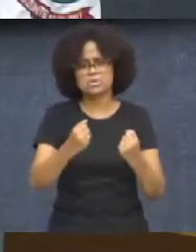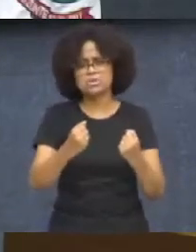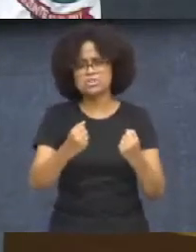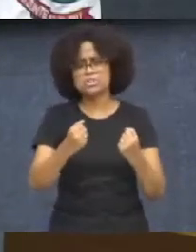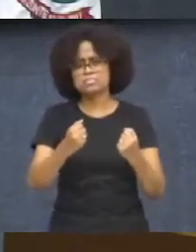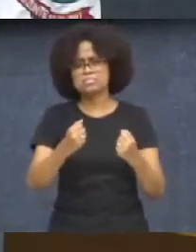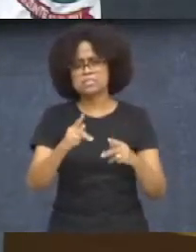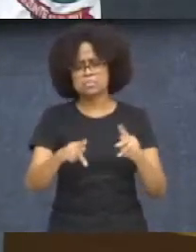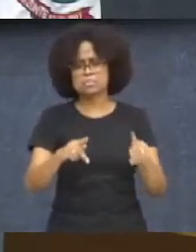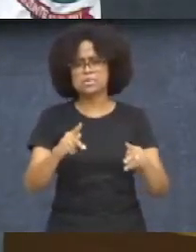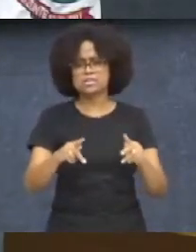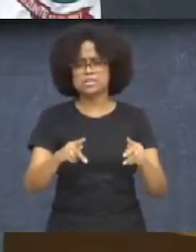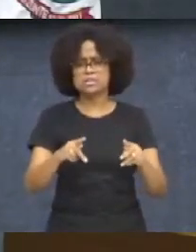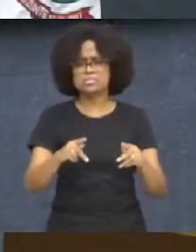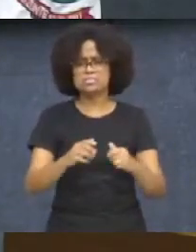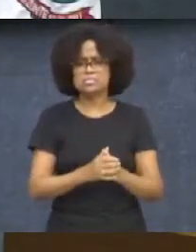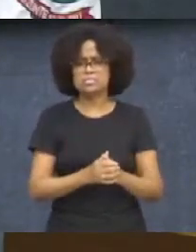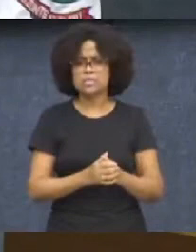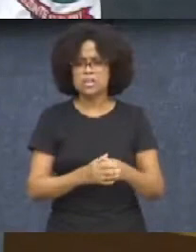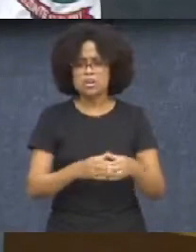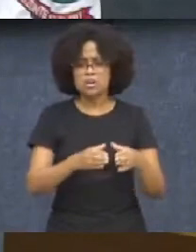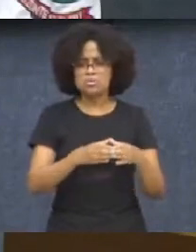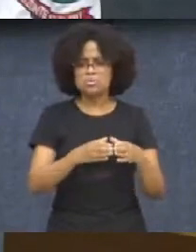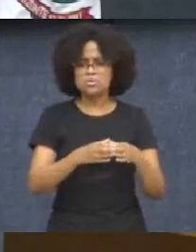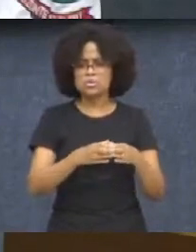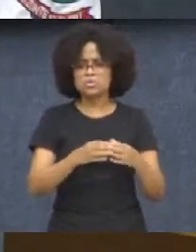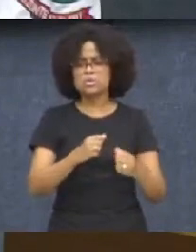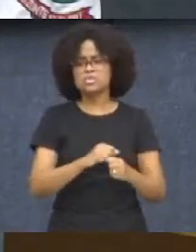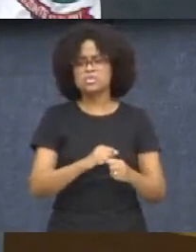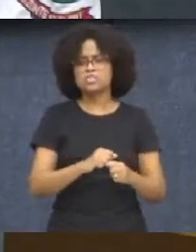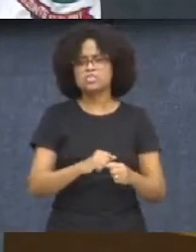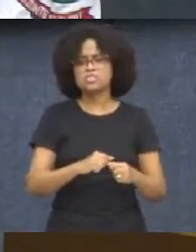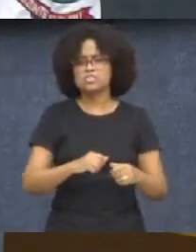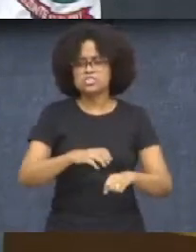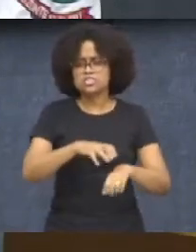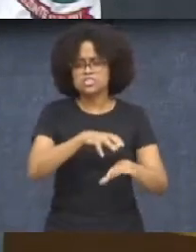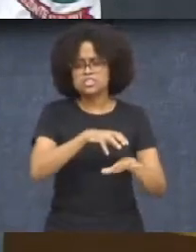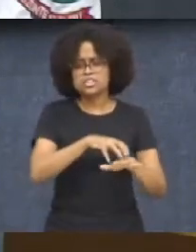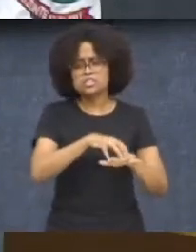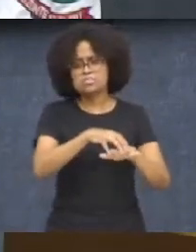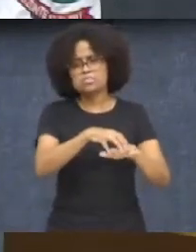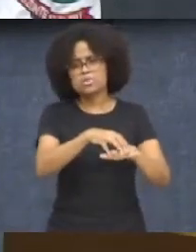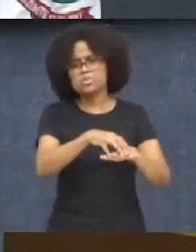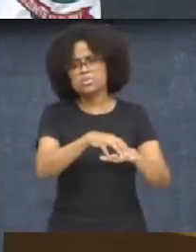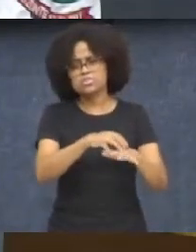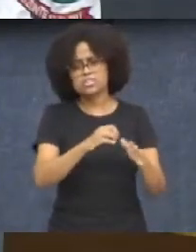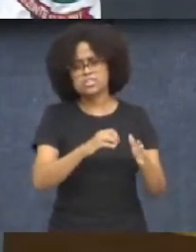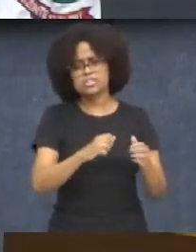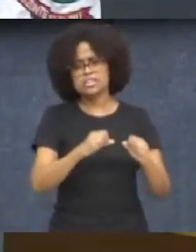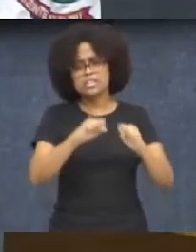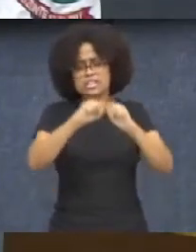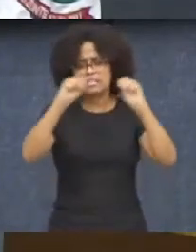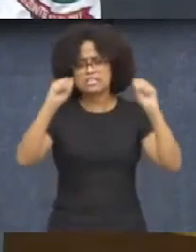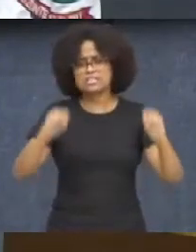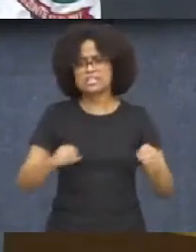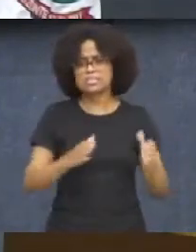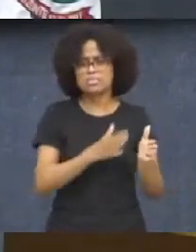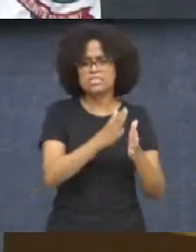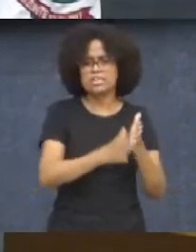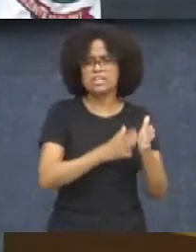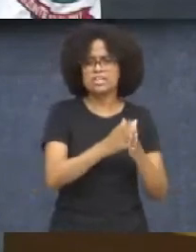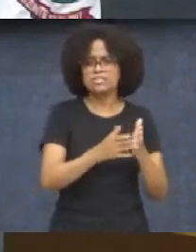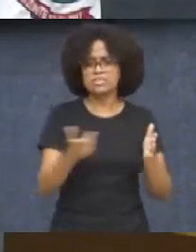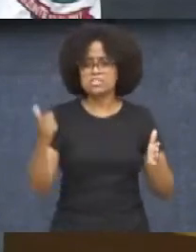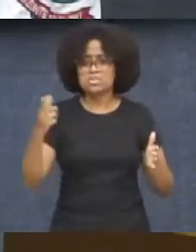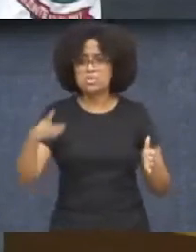quinta-feira, nossa comissão de transporte e sistema viário, nós vamos receber uma empresa que vai trazer um outro modal que eu já